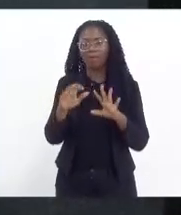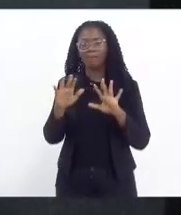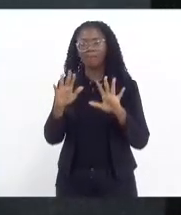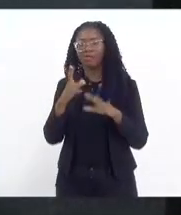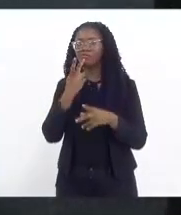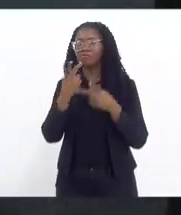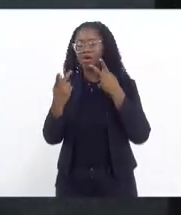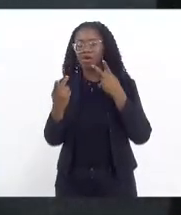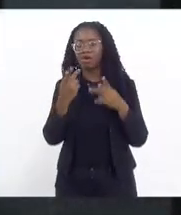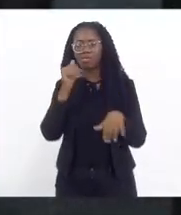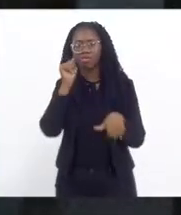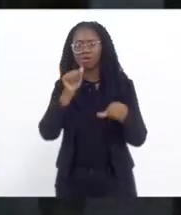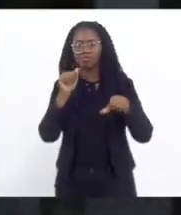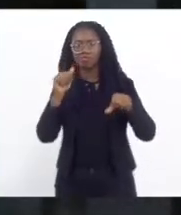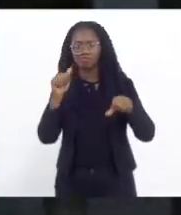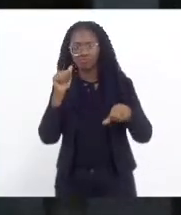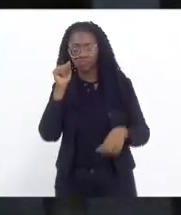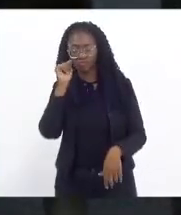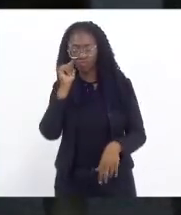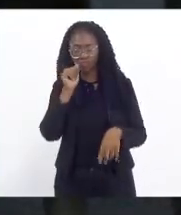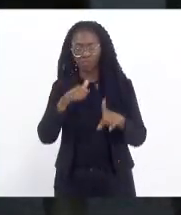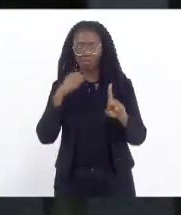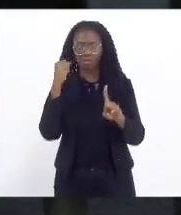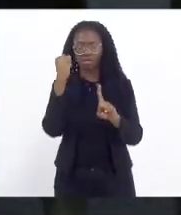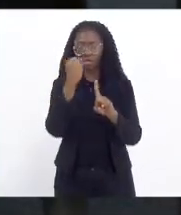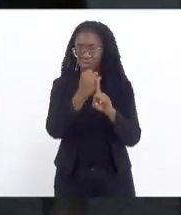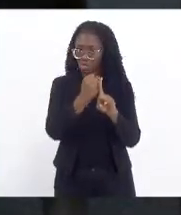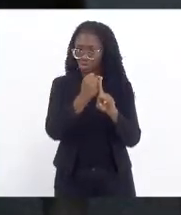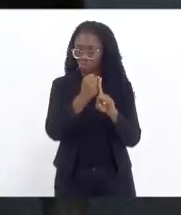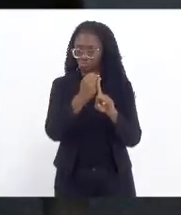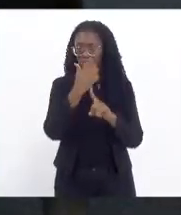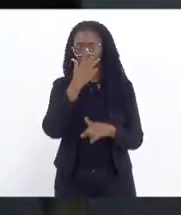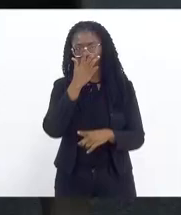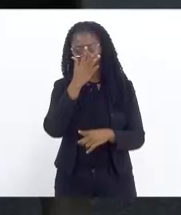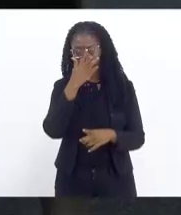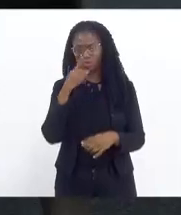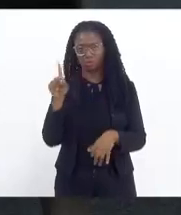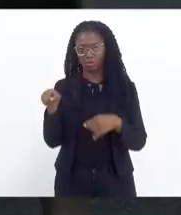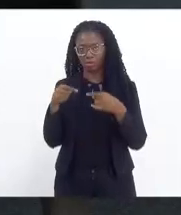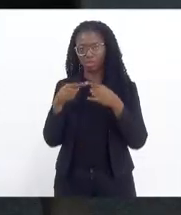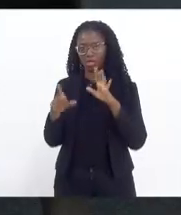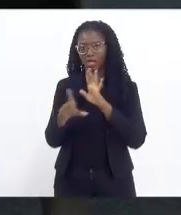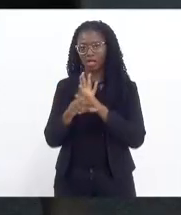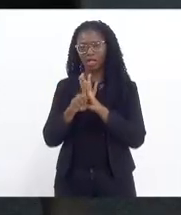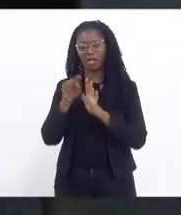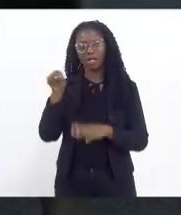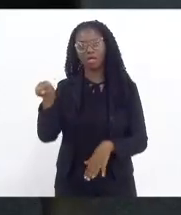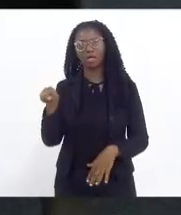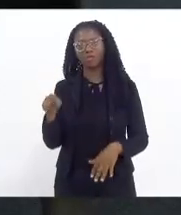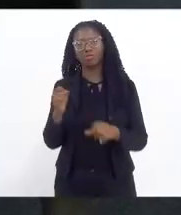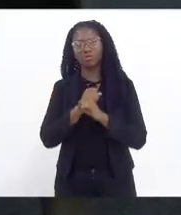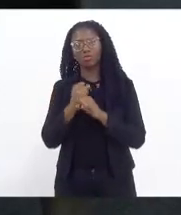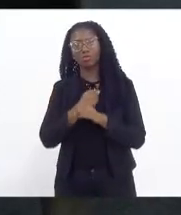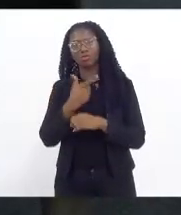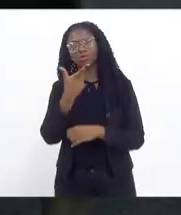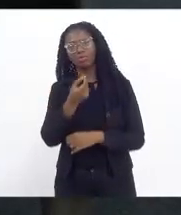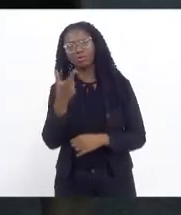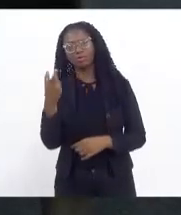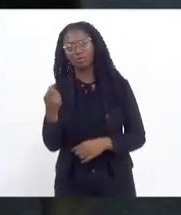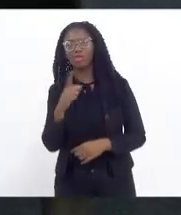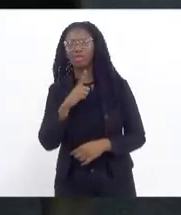objeto da lei da deputada Mônica Francisco, no ano de 2020, nós tivemos 78